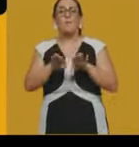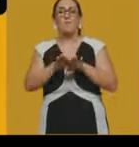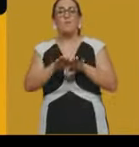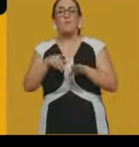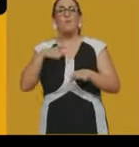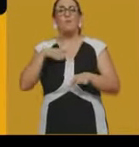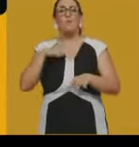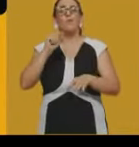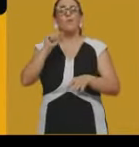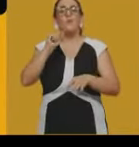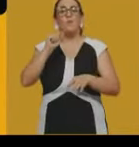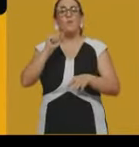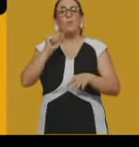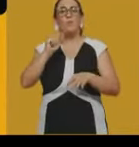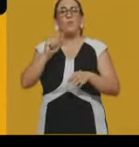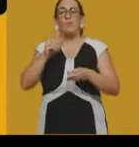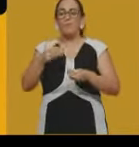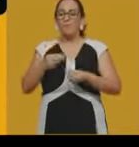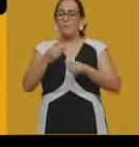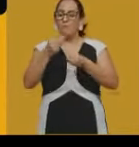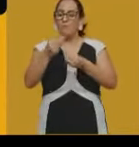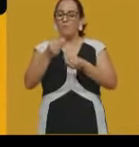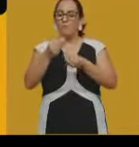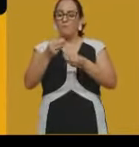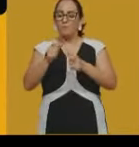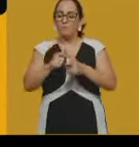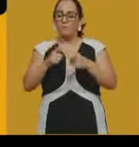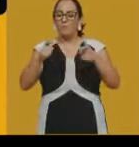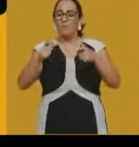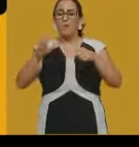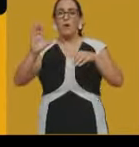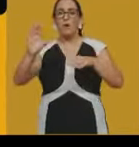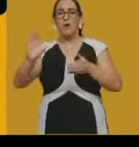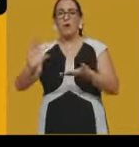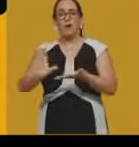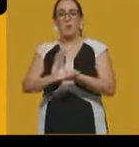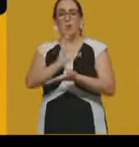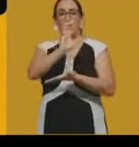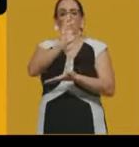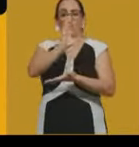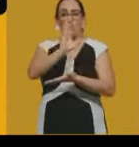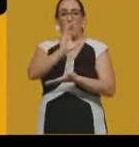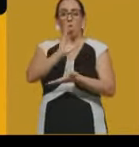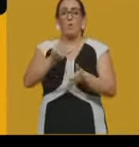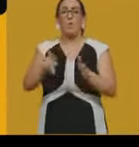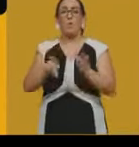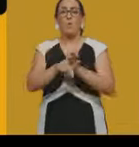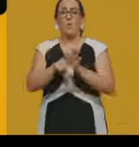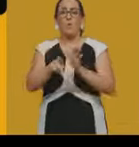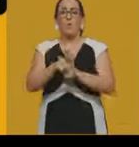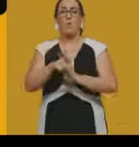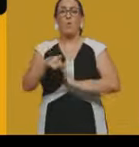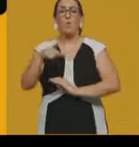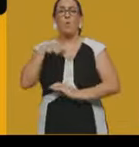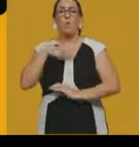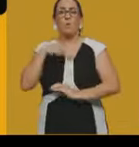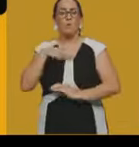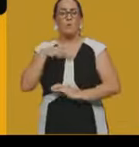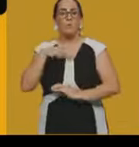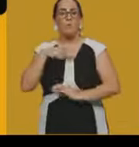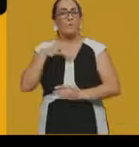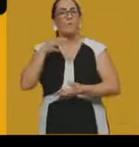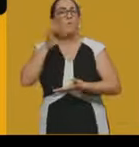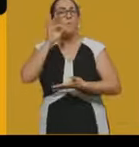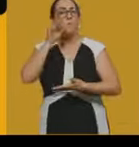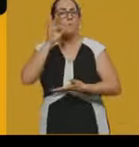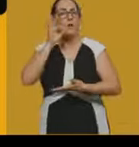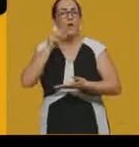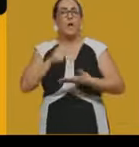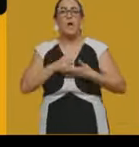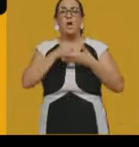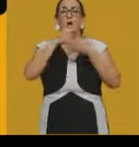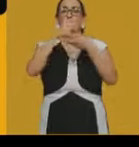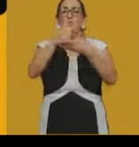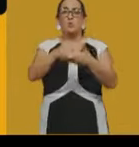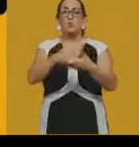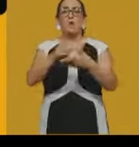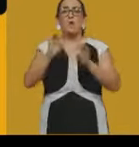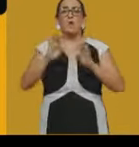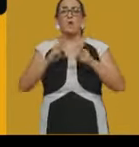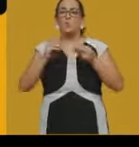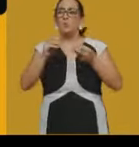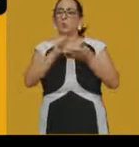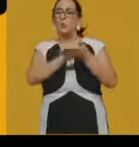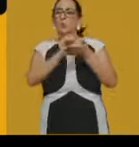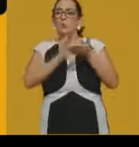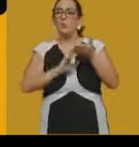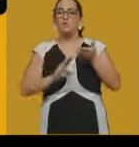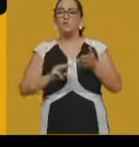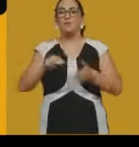ajudar nesse processo de industrialização. Então, a gente pode dizer que esse acúmulo de capitais provenientes da produção cafeíra vai ajudar o desenvolvimento das manufaturas,